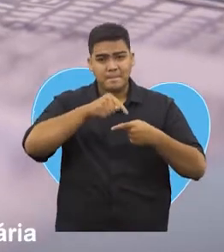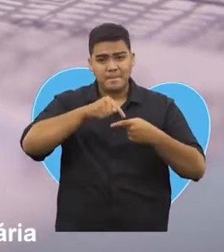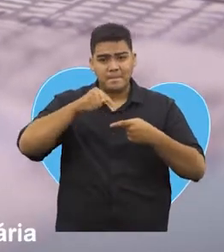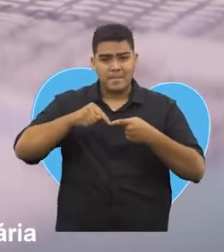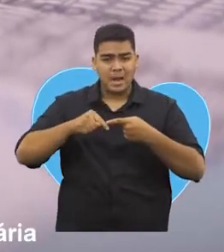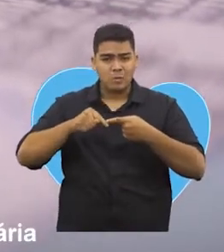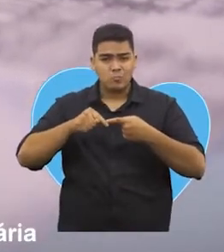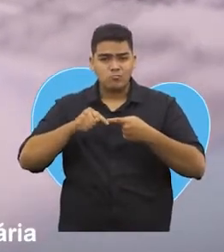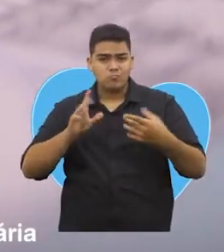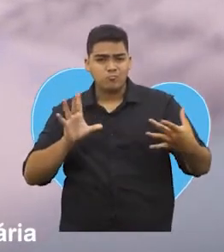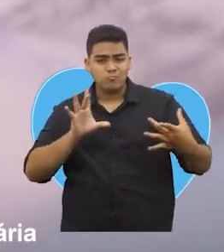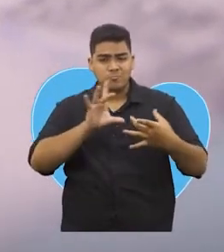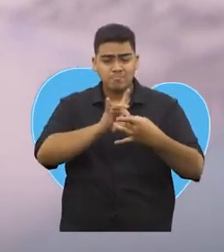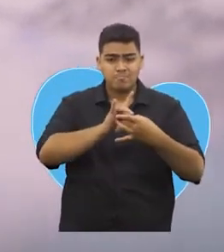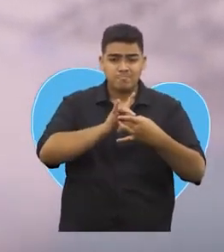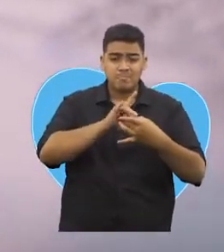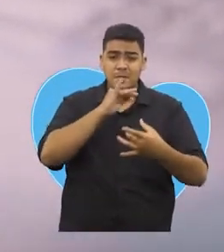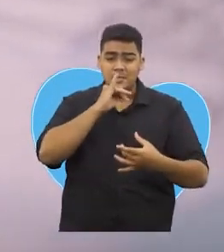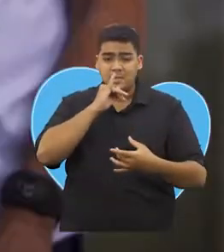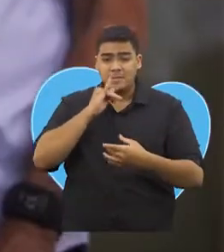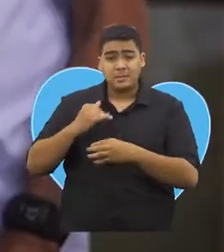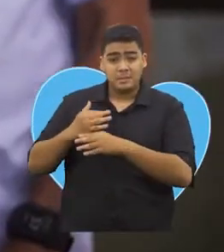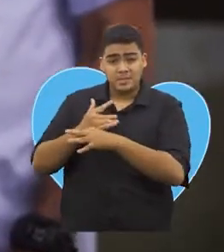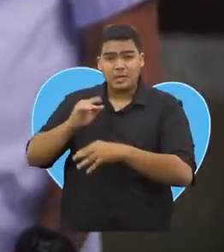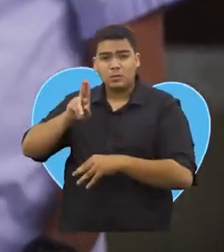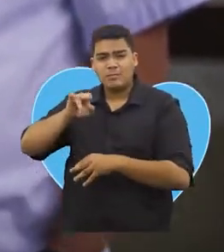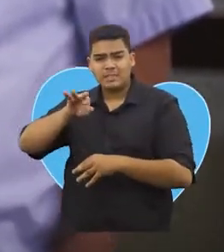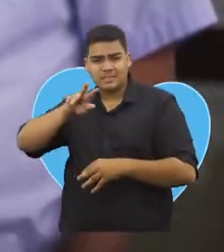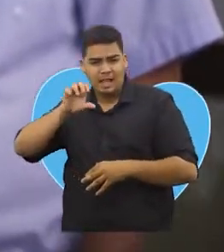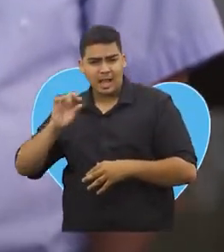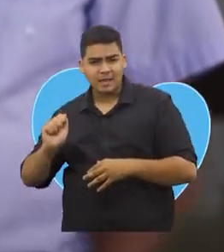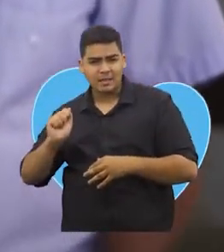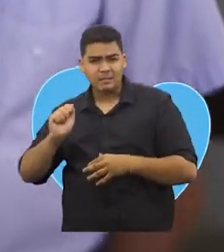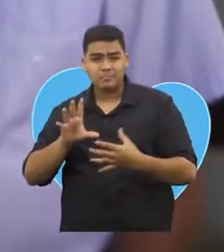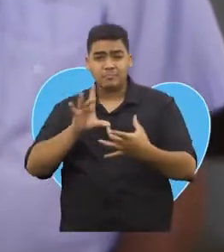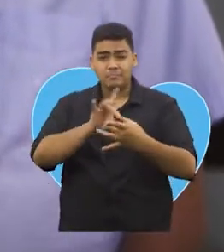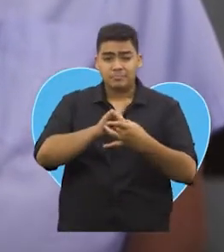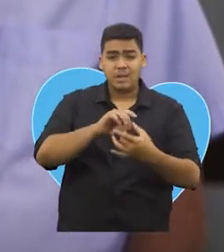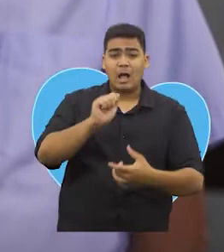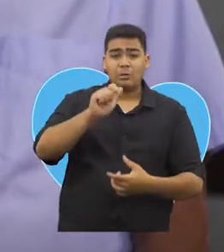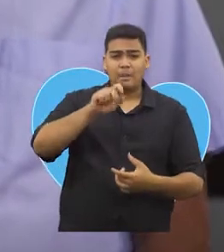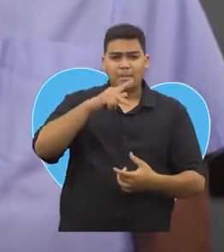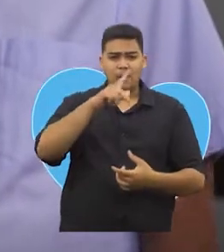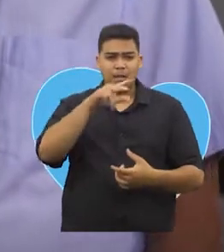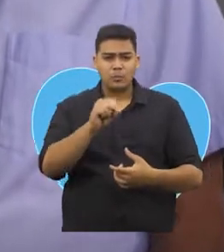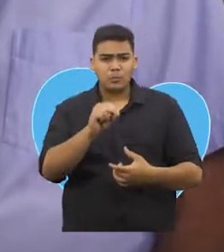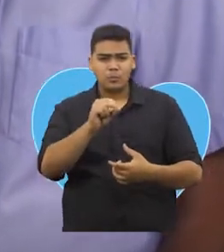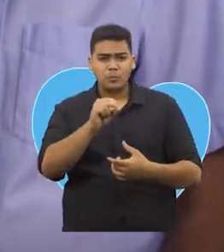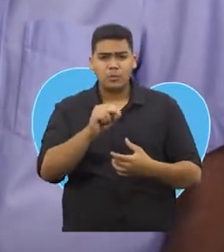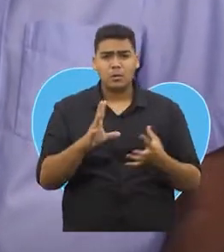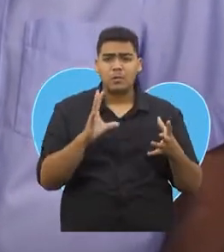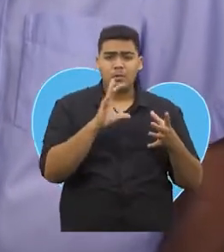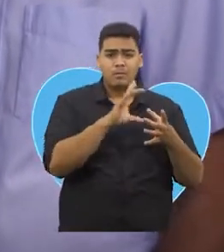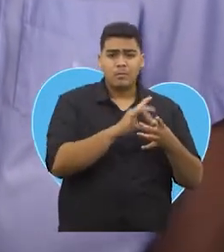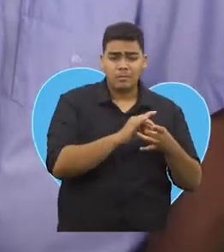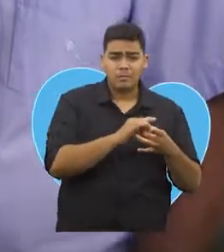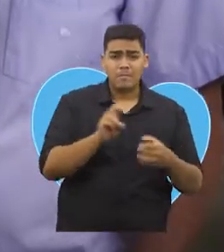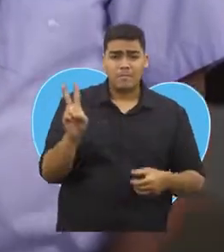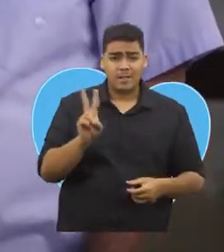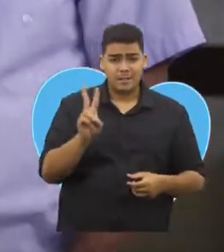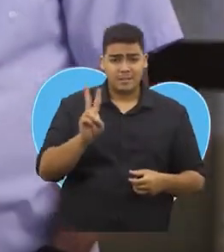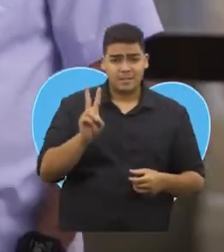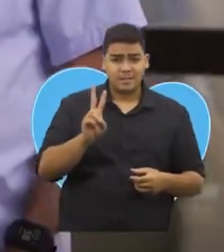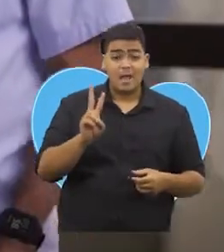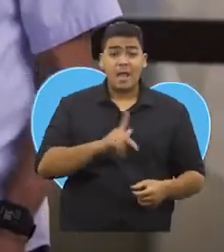ligação da cidade universitária com alto plano, de Mangabeira para Valentina, ligações também do